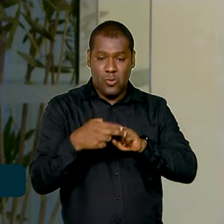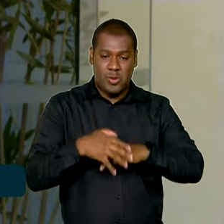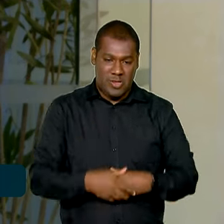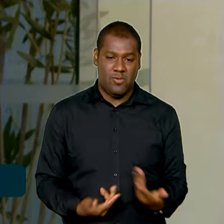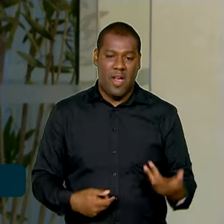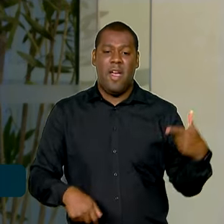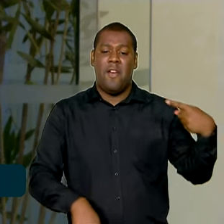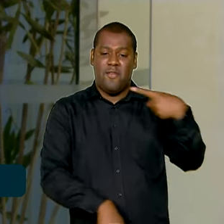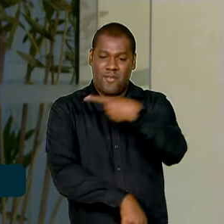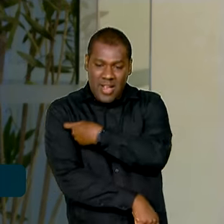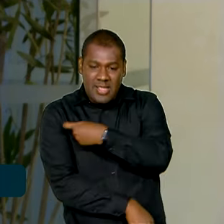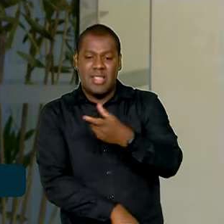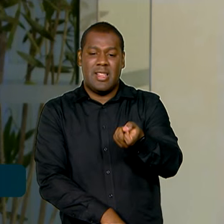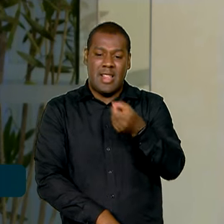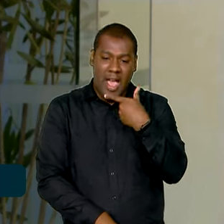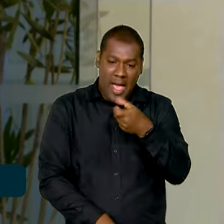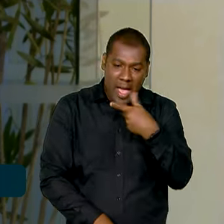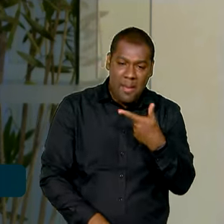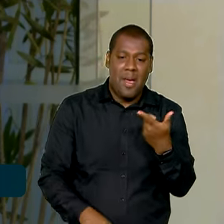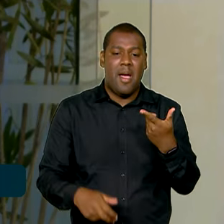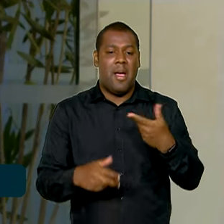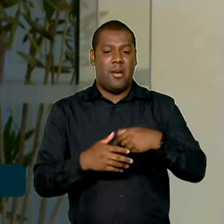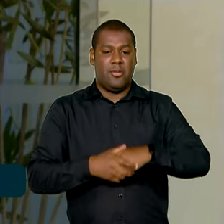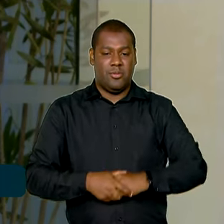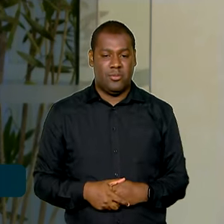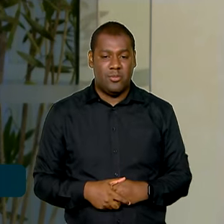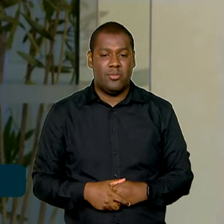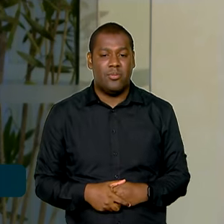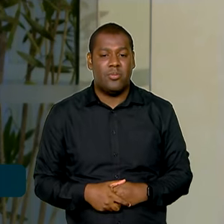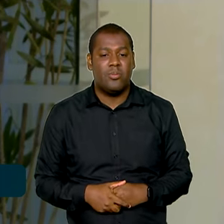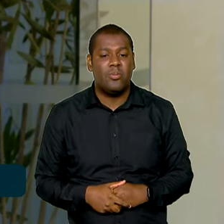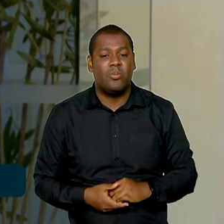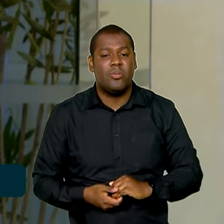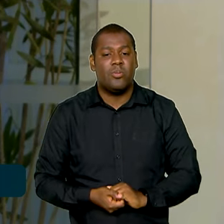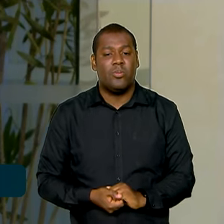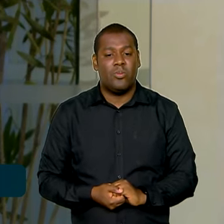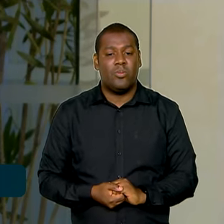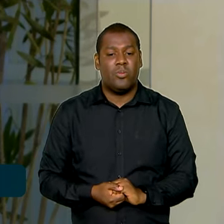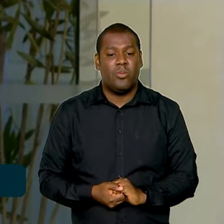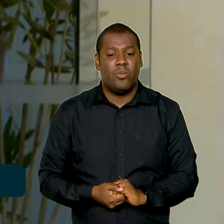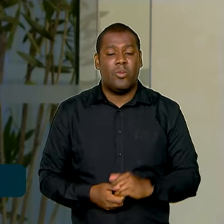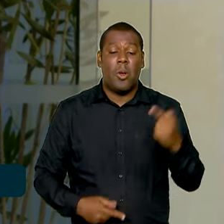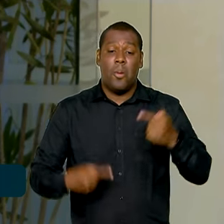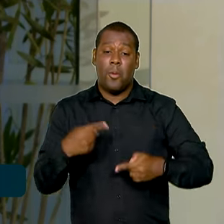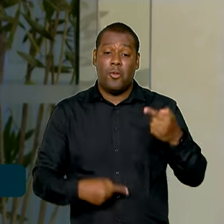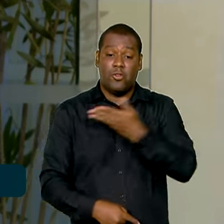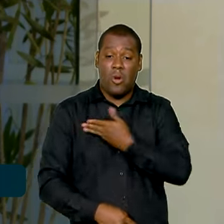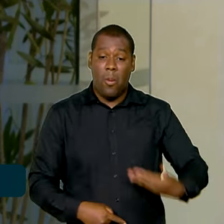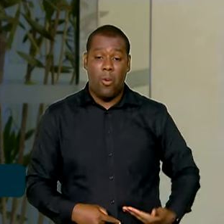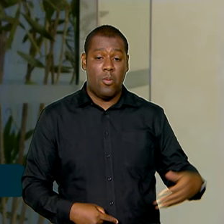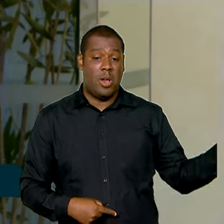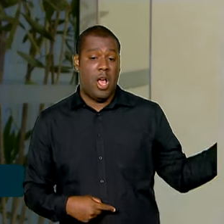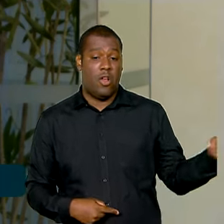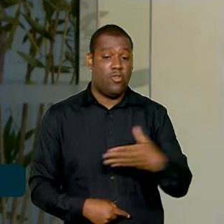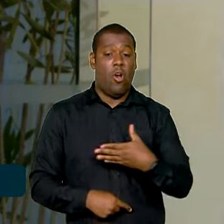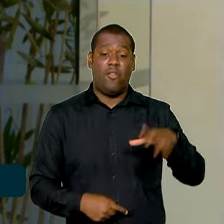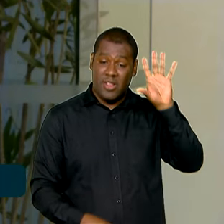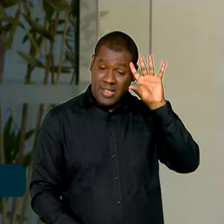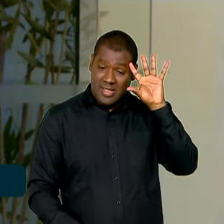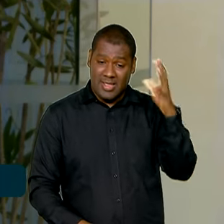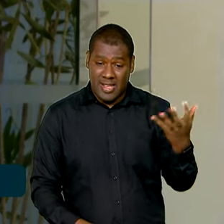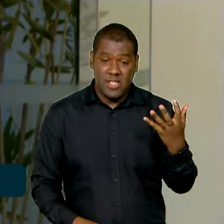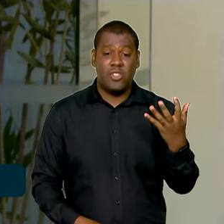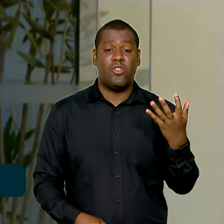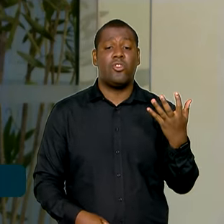vacinas e medicamentos. Para a CNI, a Confederação Nacional da Indústria, essa é uma política pública moderna, que redefine as